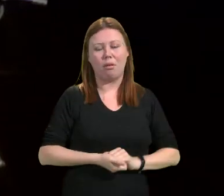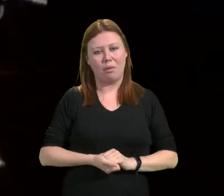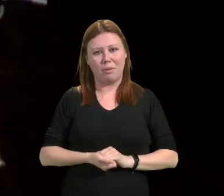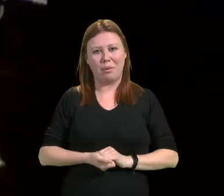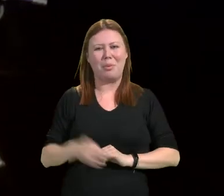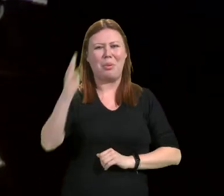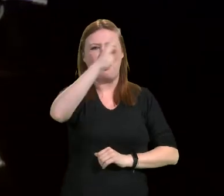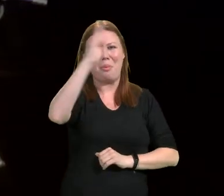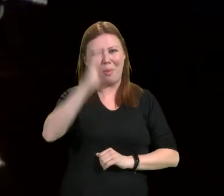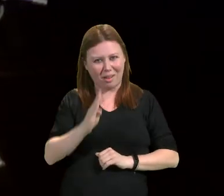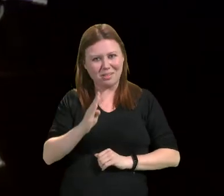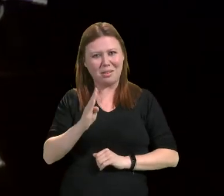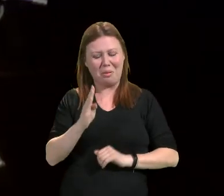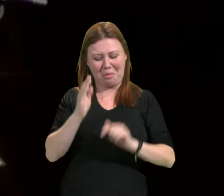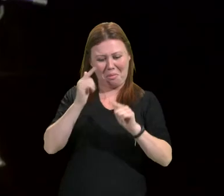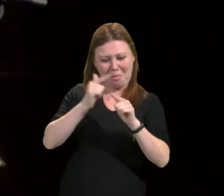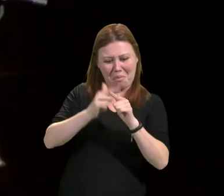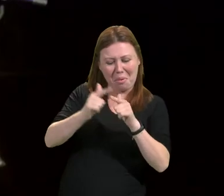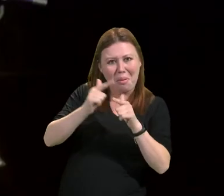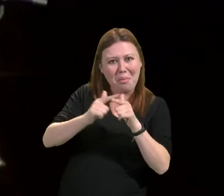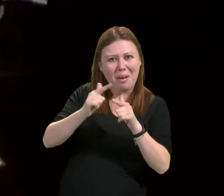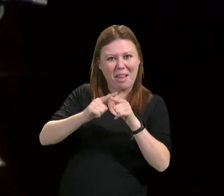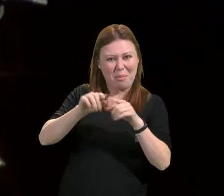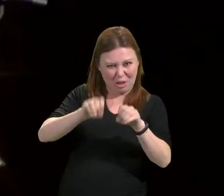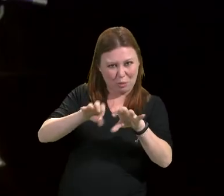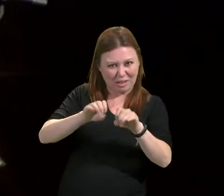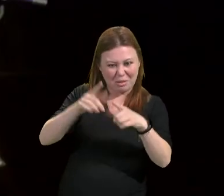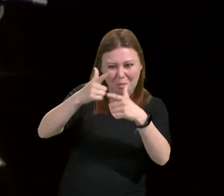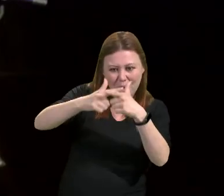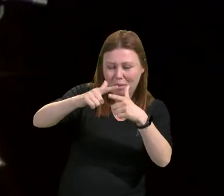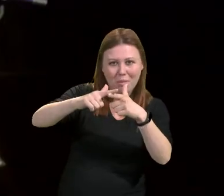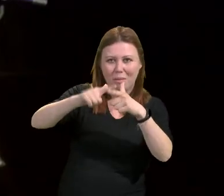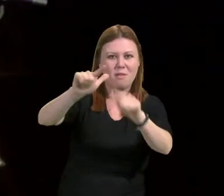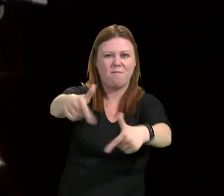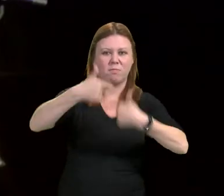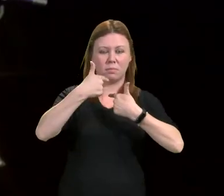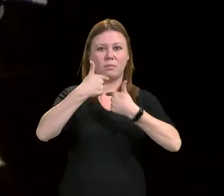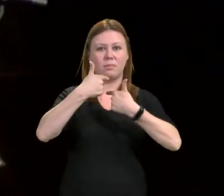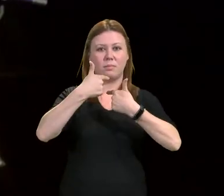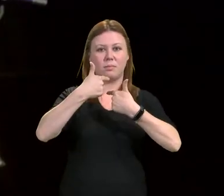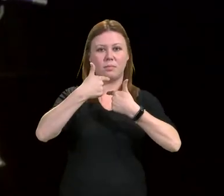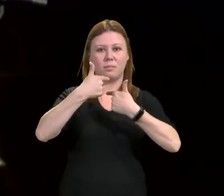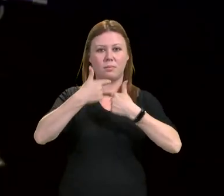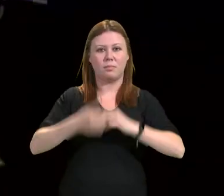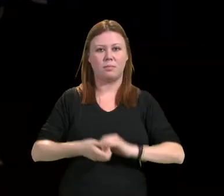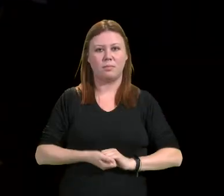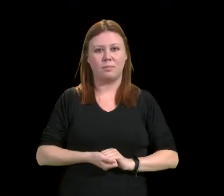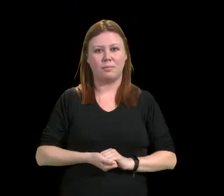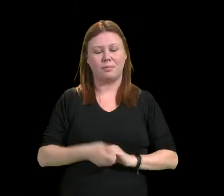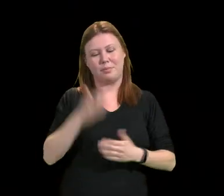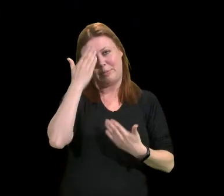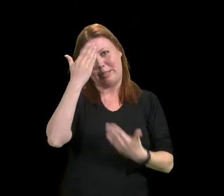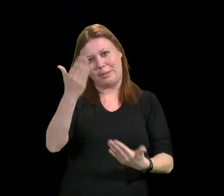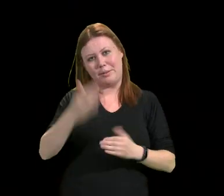No Brasil, a crise da educação não é crise, é projétil. Obrigado.